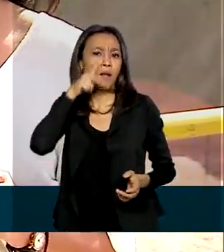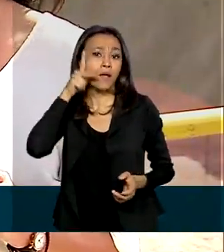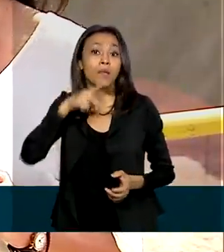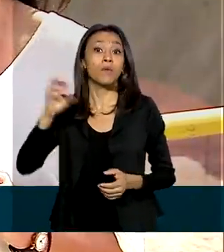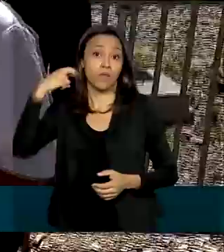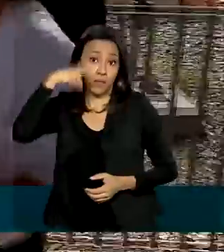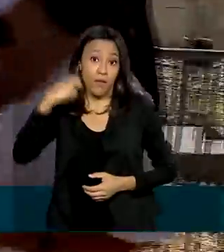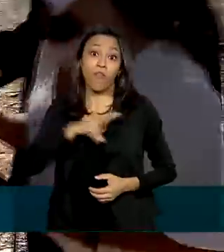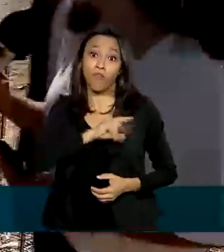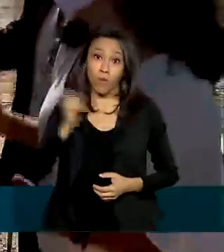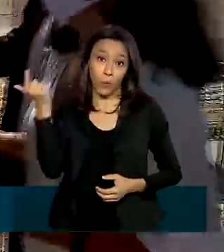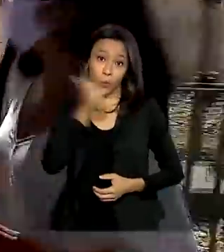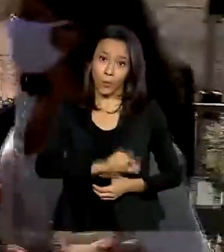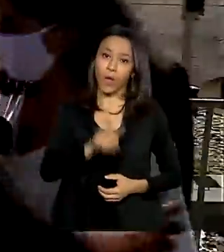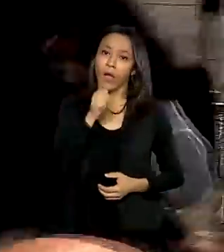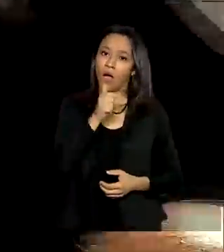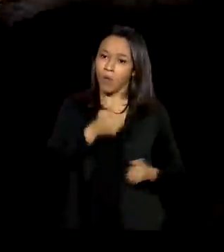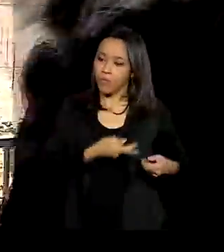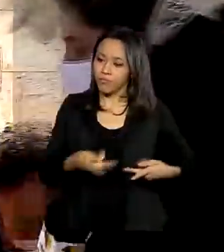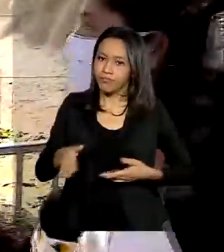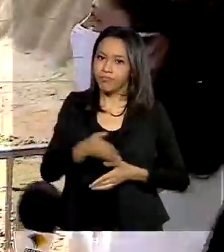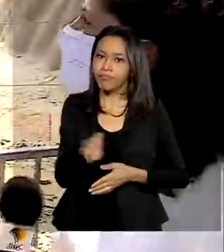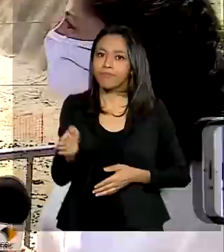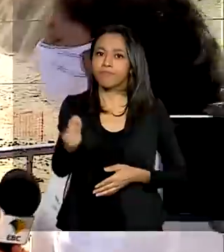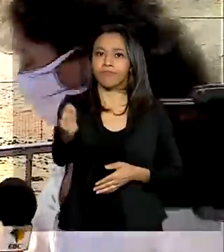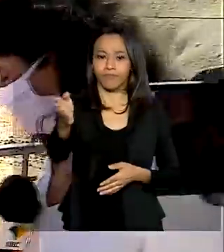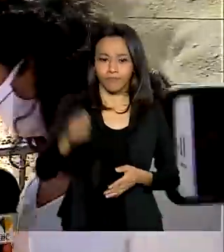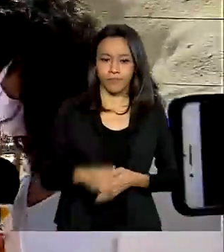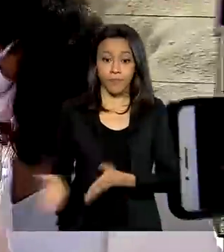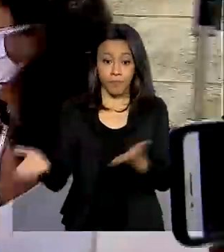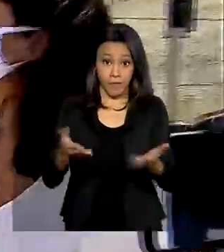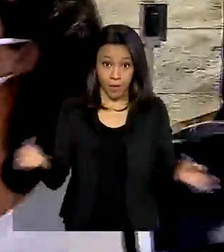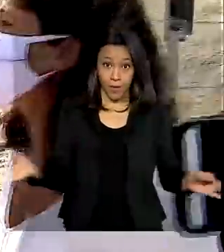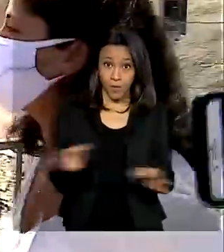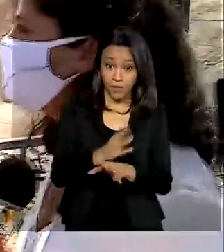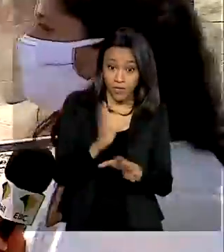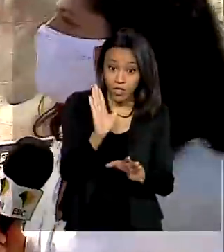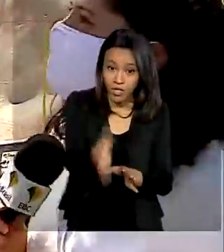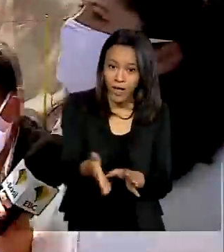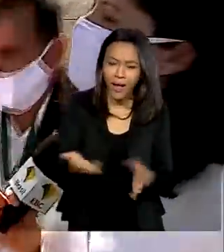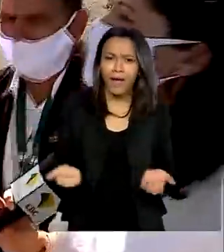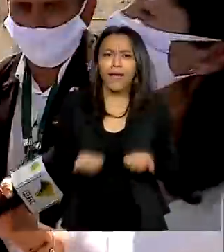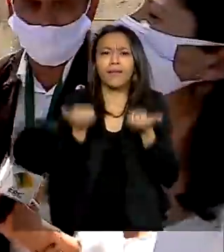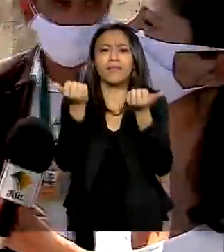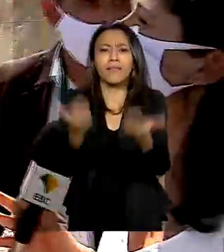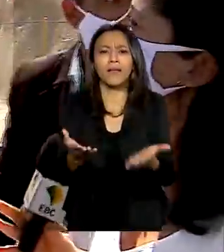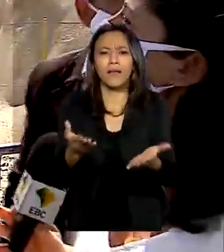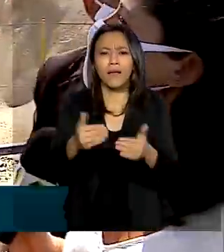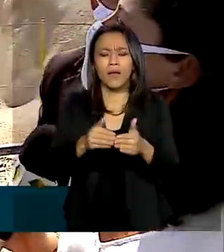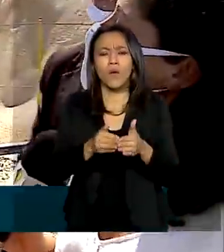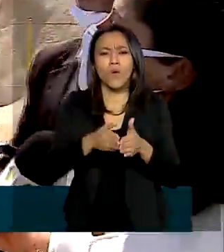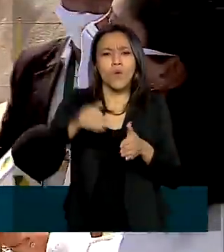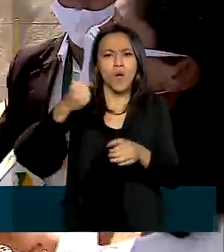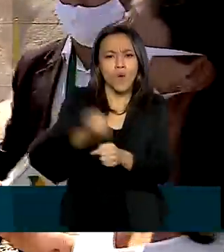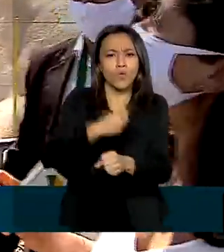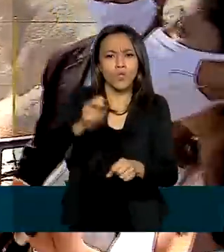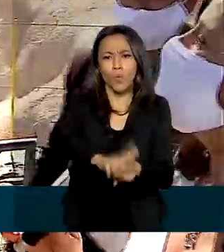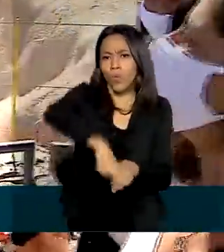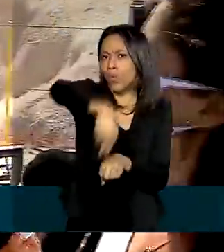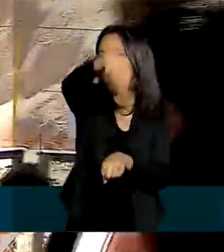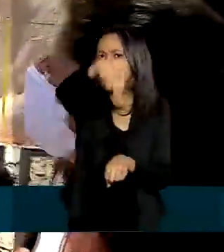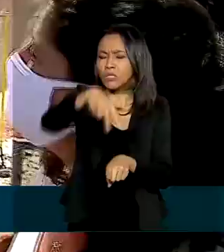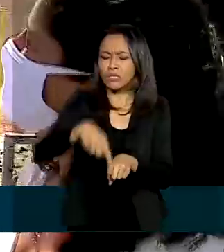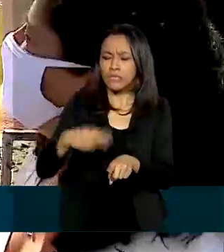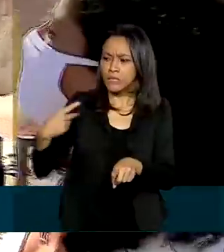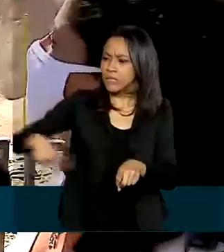beneficiadas. Presidente, depois de 13 anos de obra, é entregue então o Eixo Norte do projeto de integração. Qual a expectativa do governo para essa região que